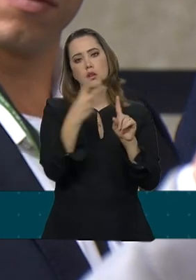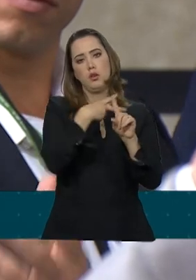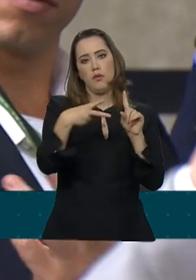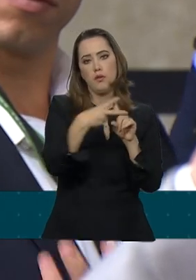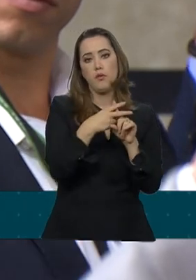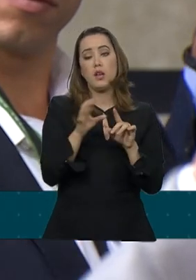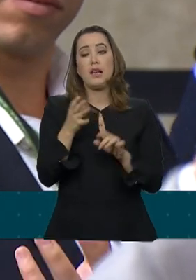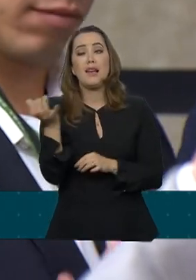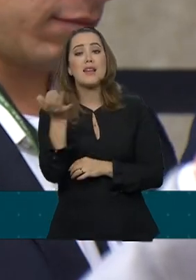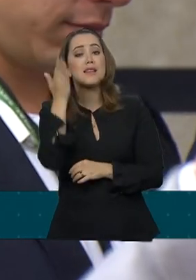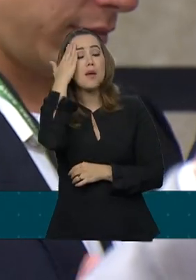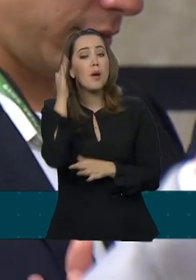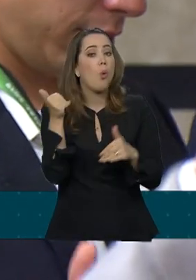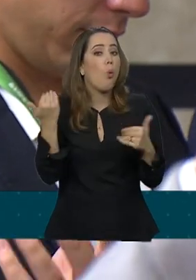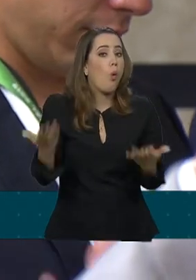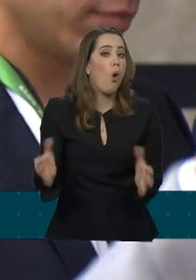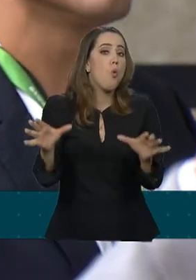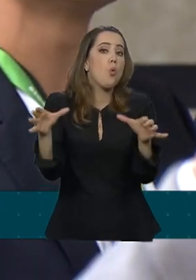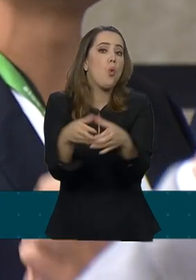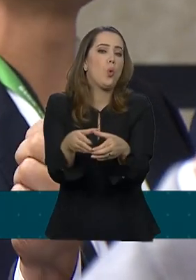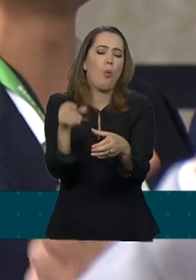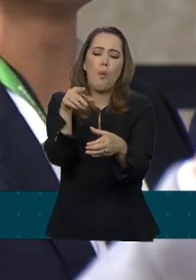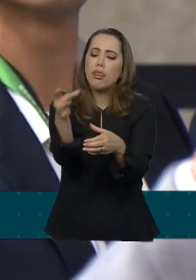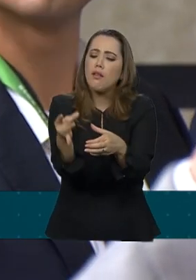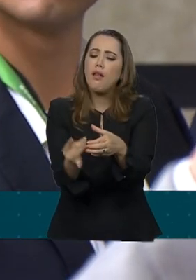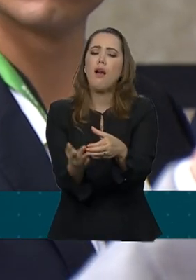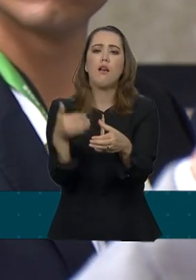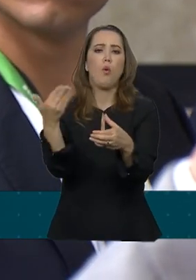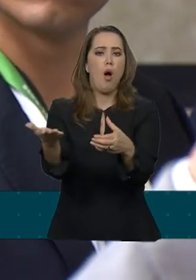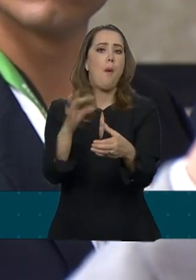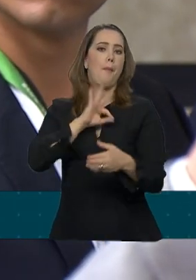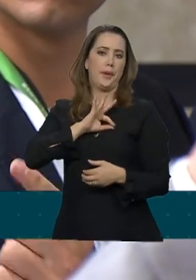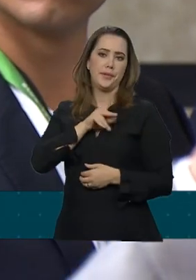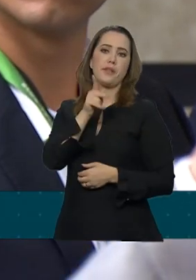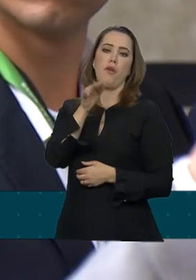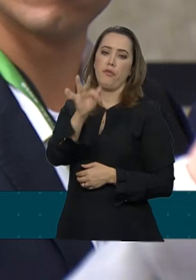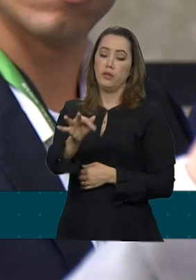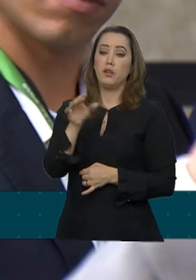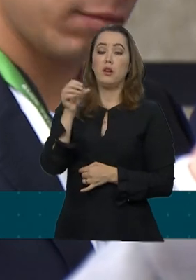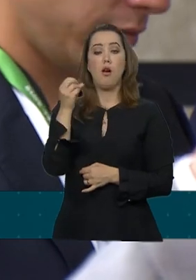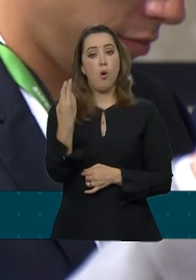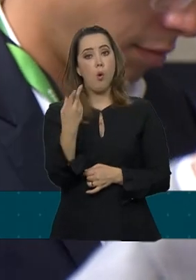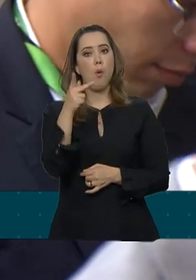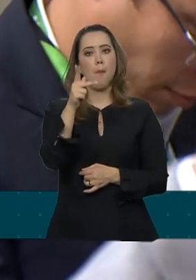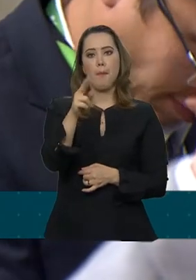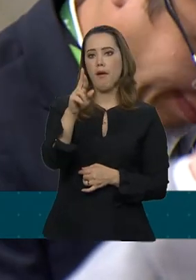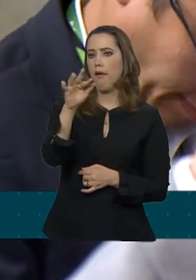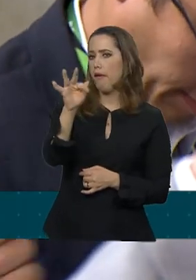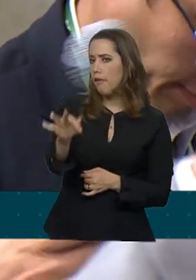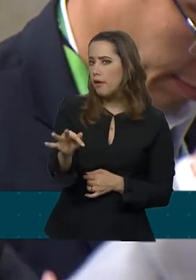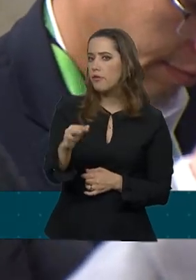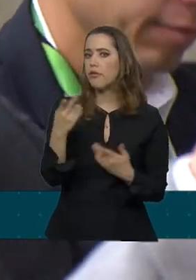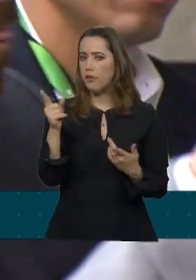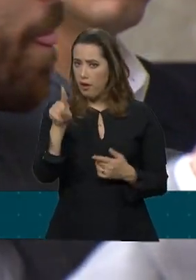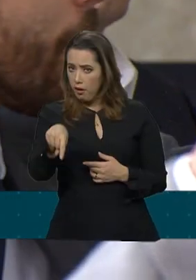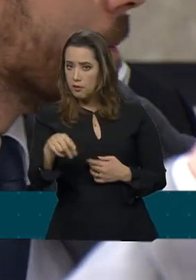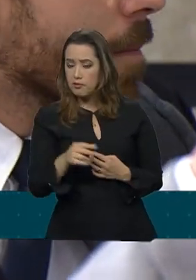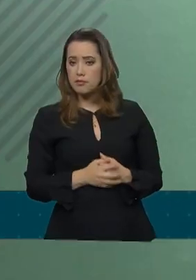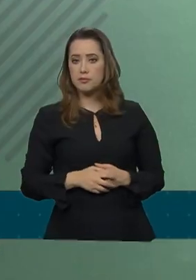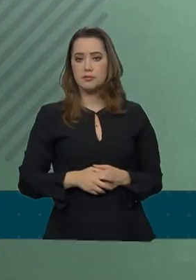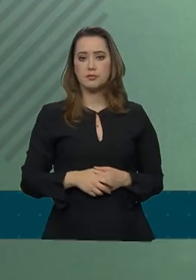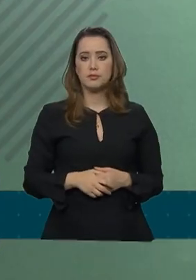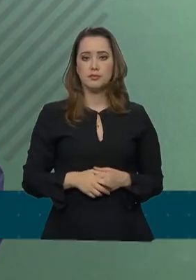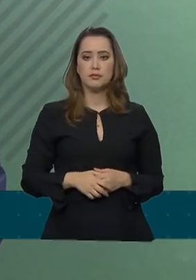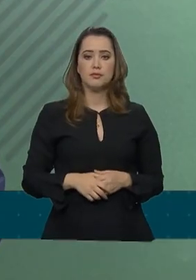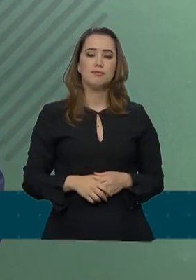que categorias são essas a que ele se refere. São os policiais federais e os policiais rodoviários federais? O